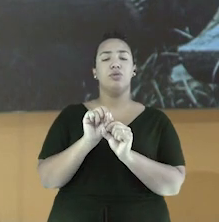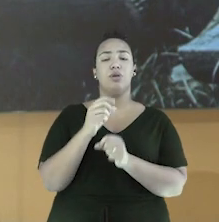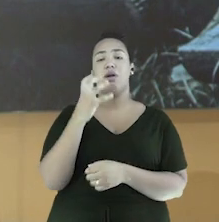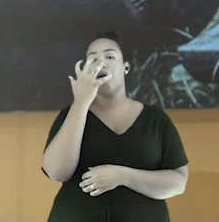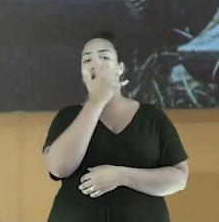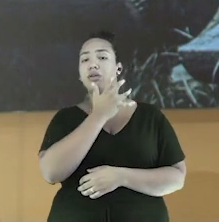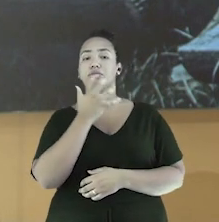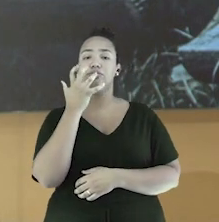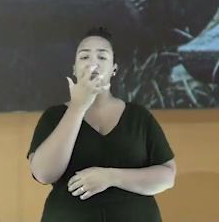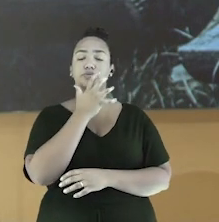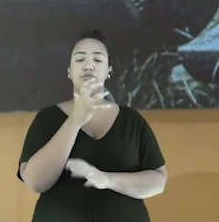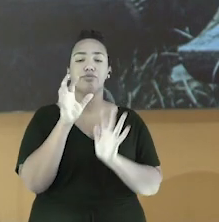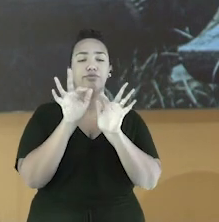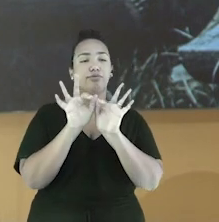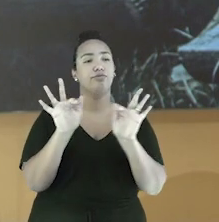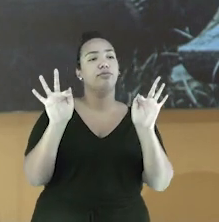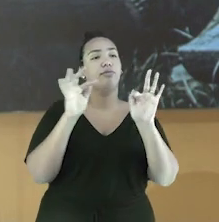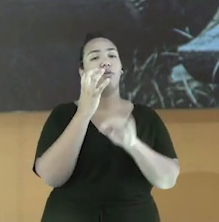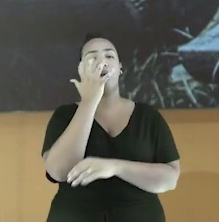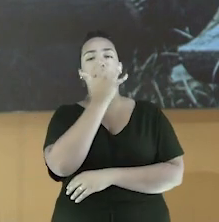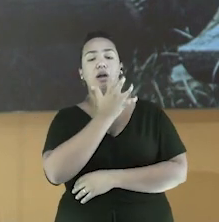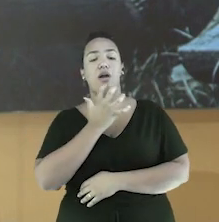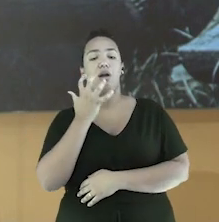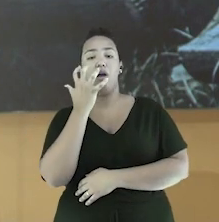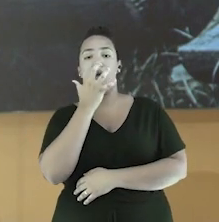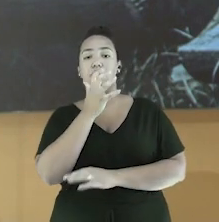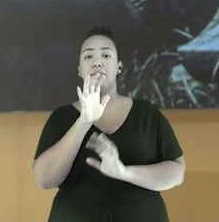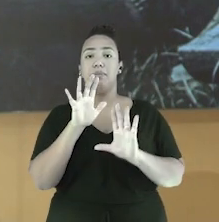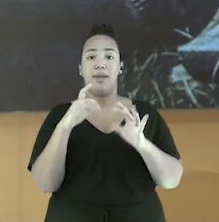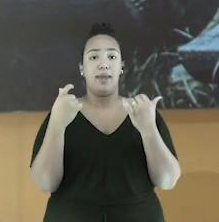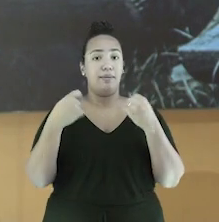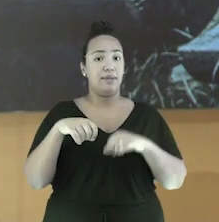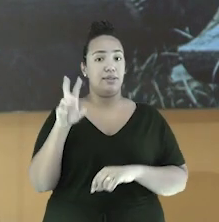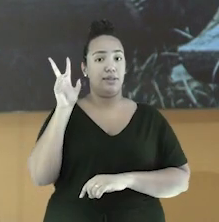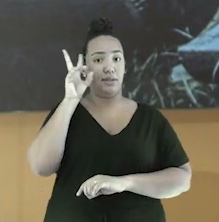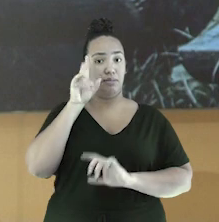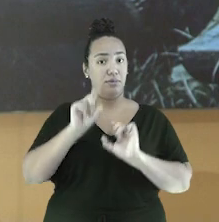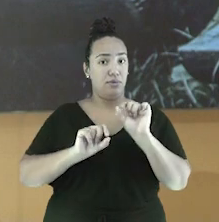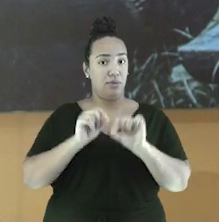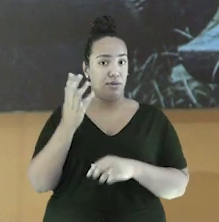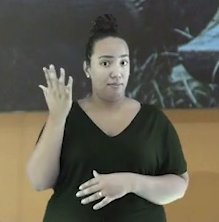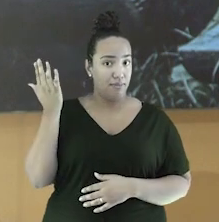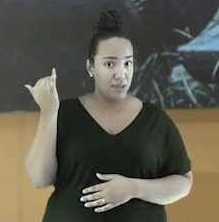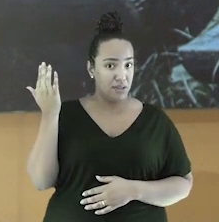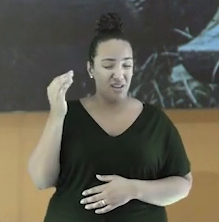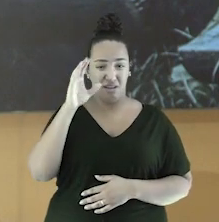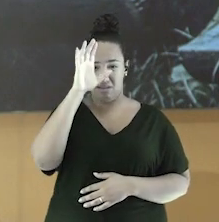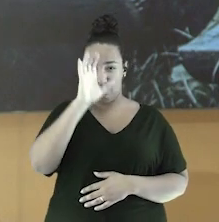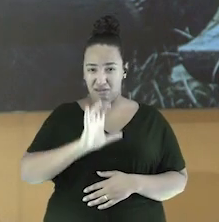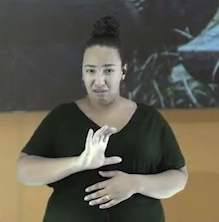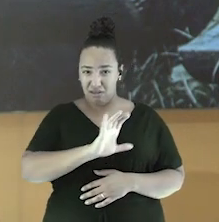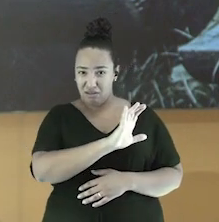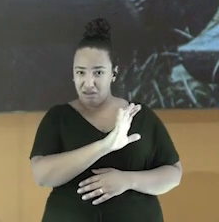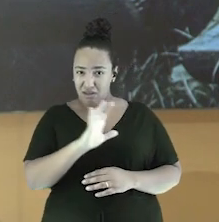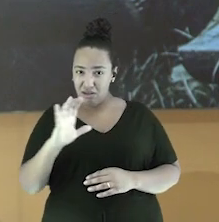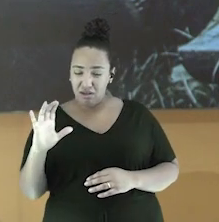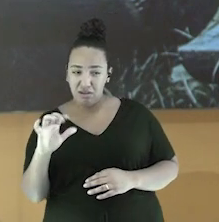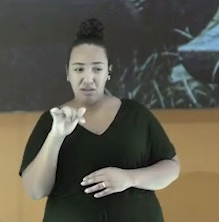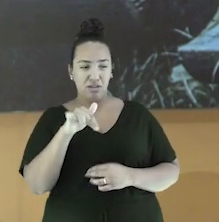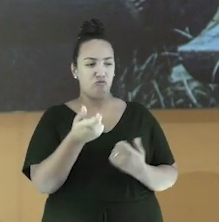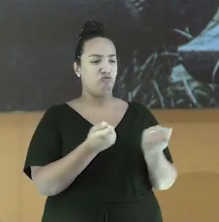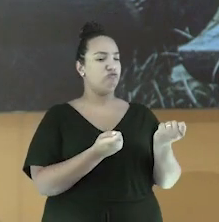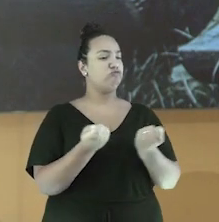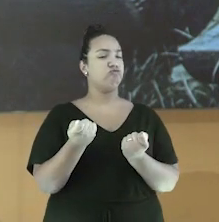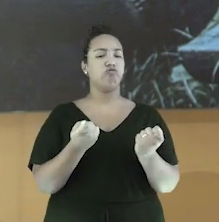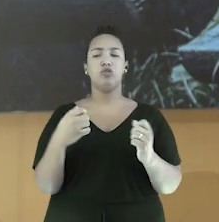seus versos com várias intenções. Vale lembrar que naquela época, a Igreja Católica dominava grande parte do mundo